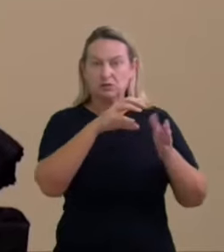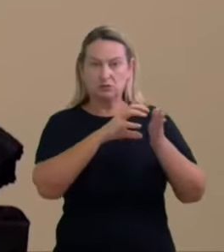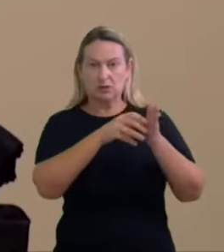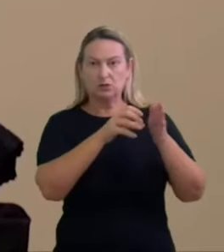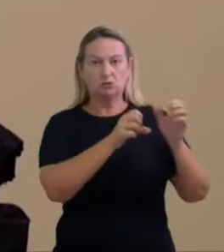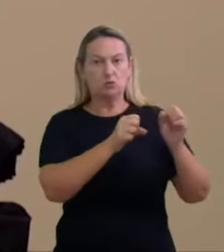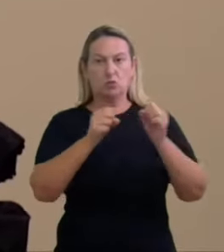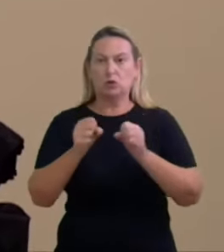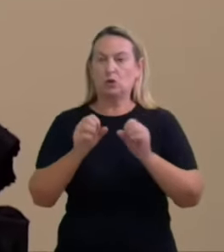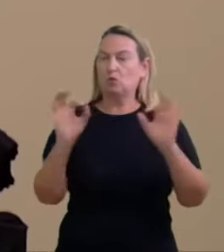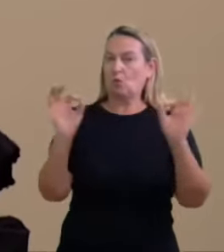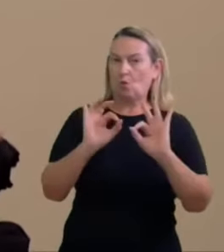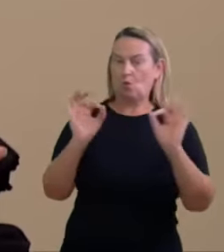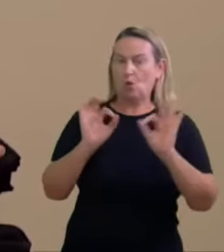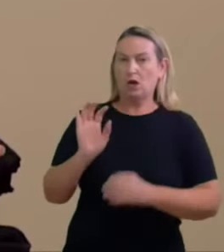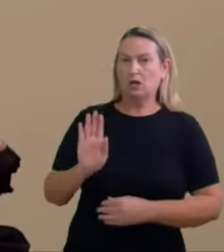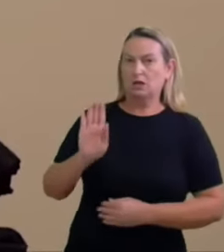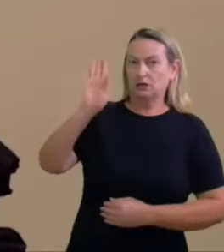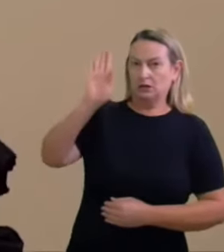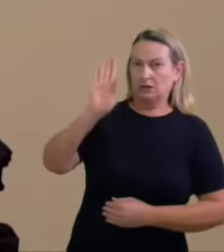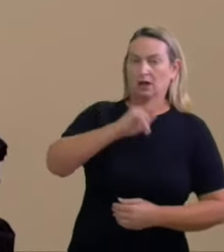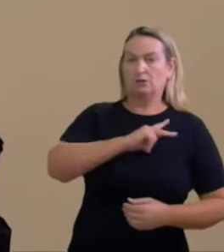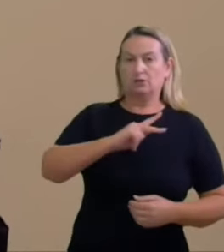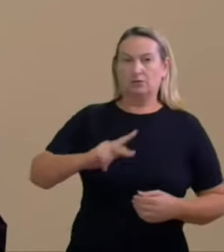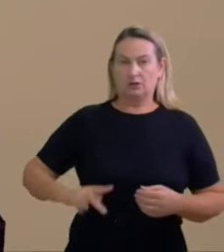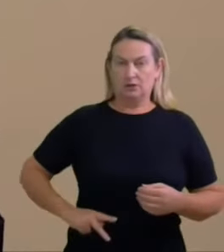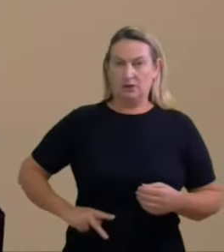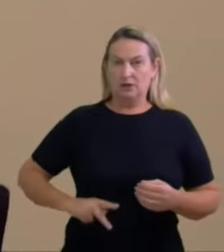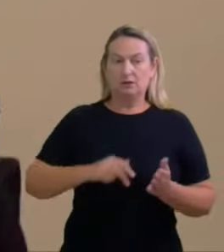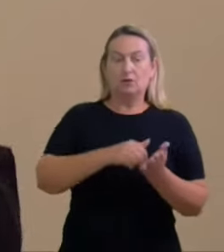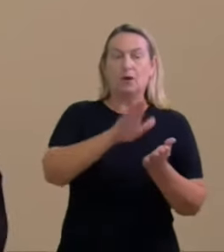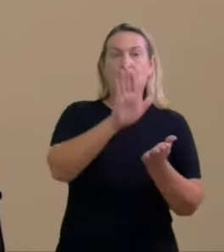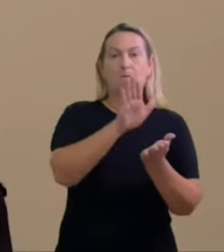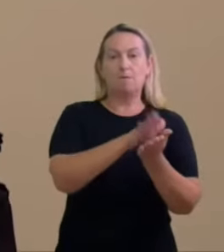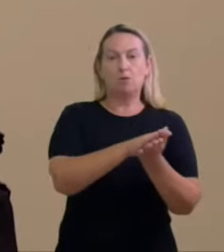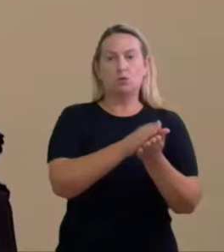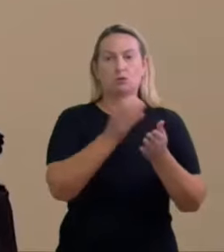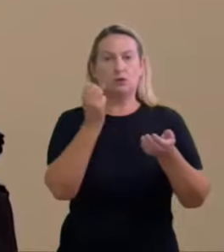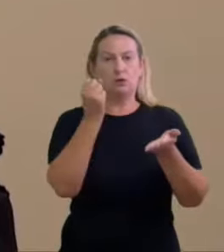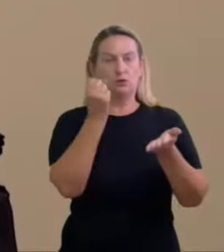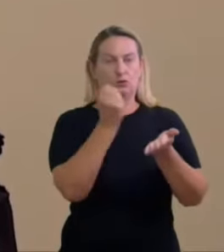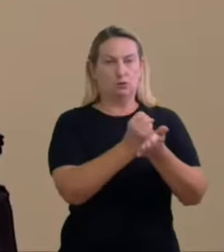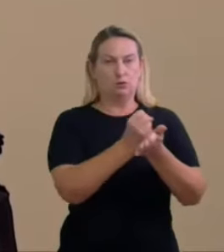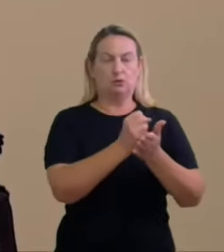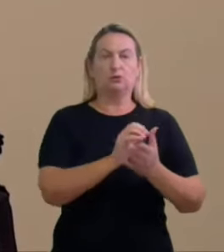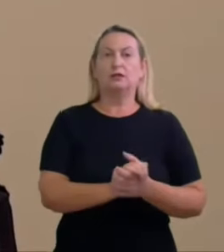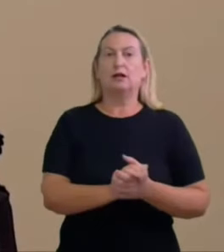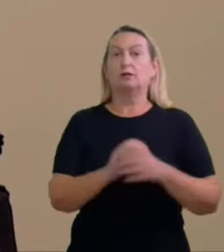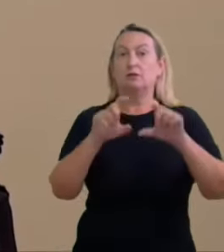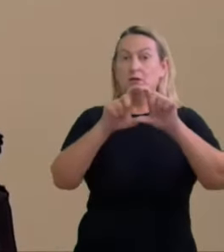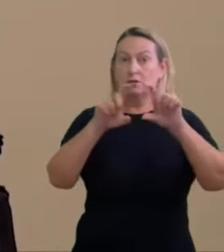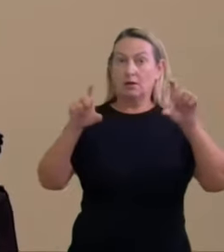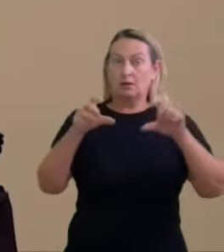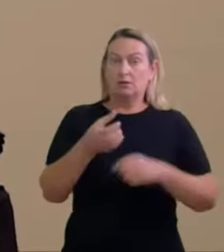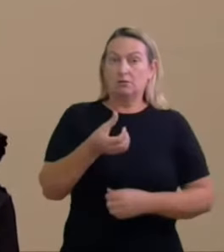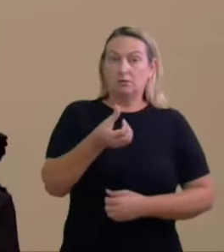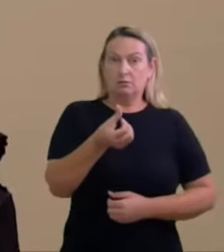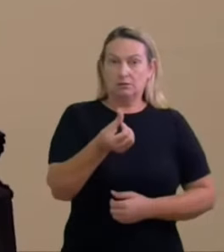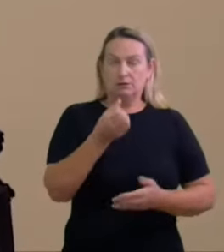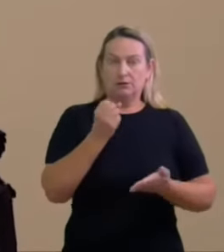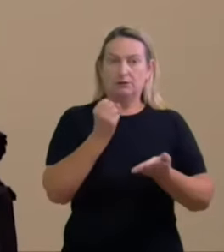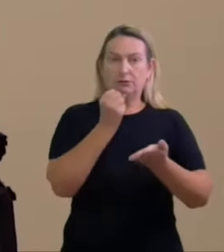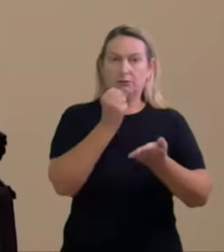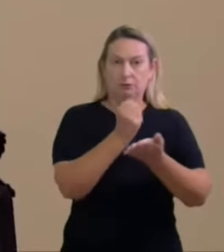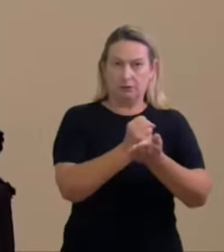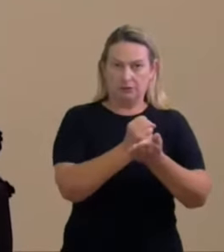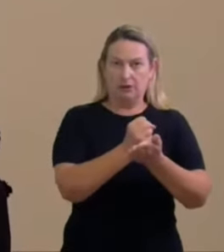eu vou cobrar multa do contrato. Realmente, na cláusula 6 do contrato tinha, naquele contrato